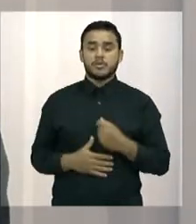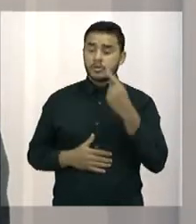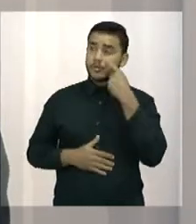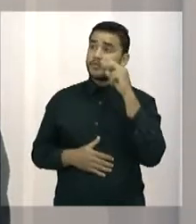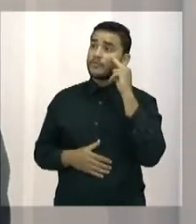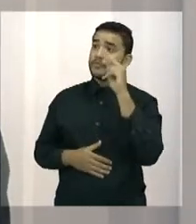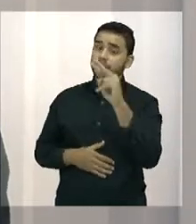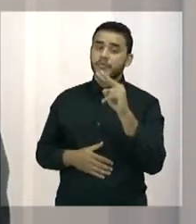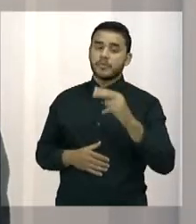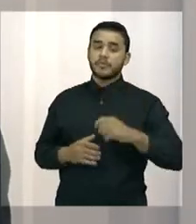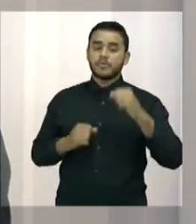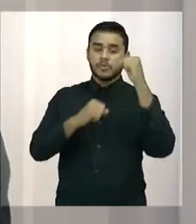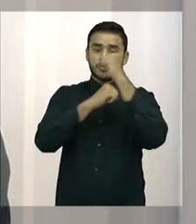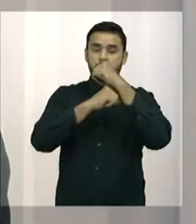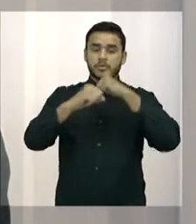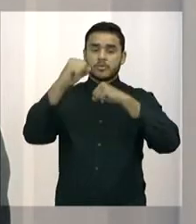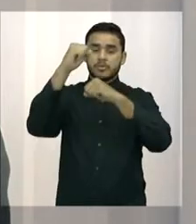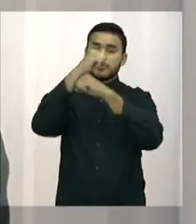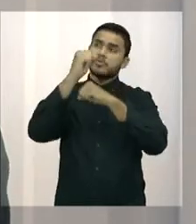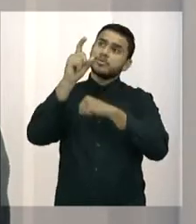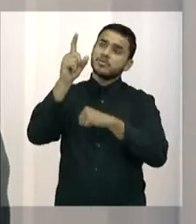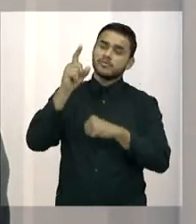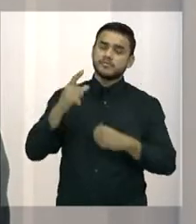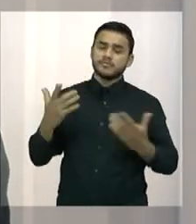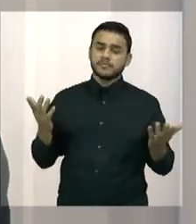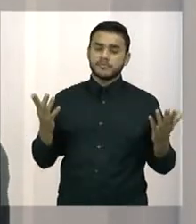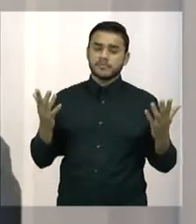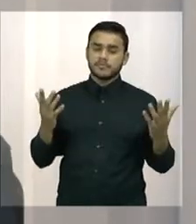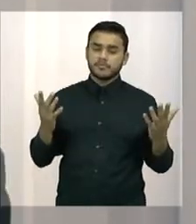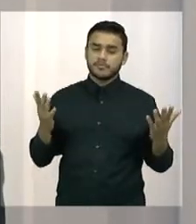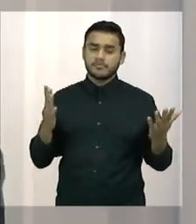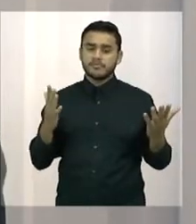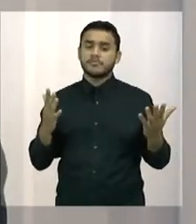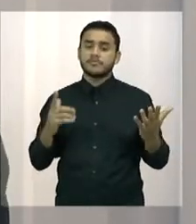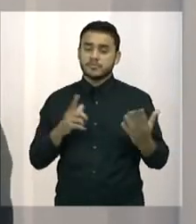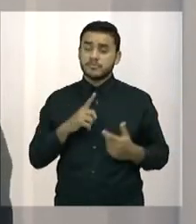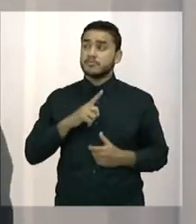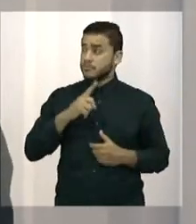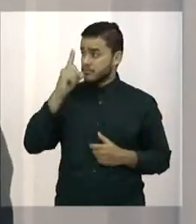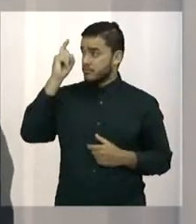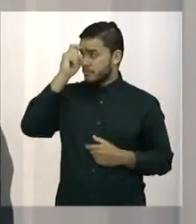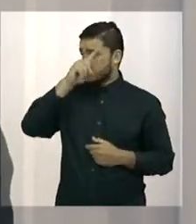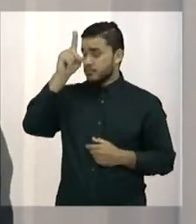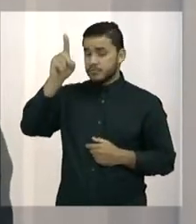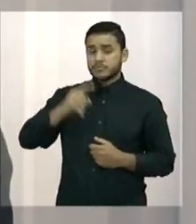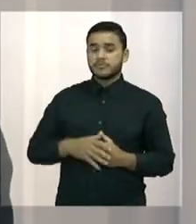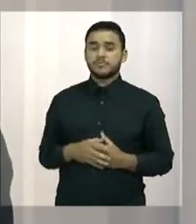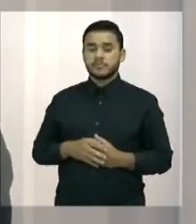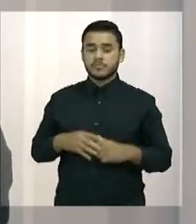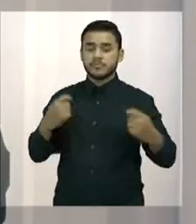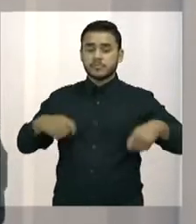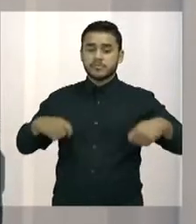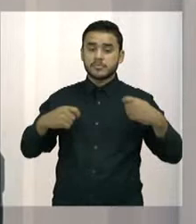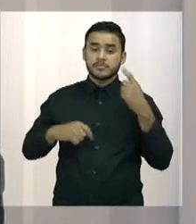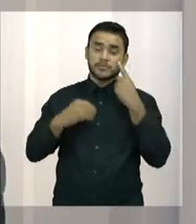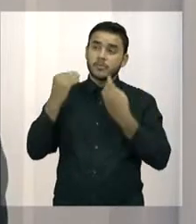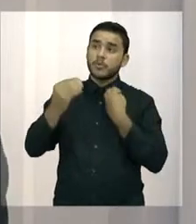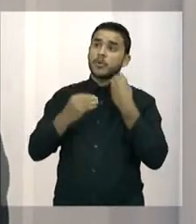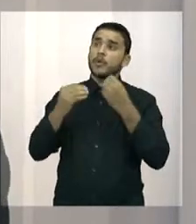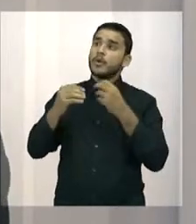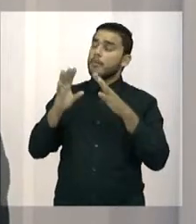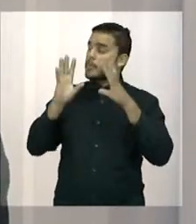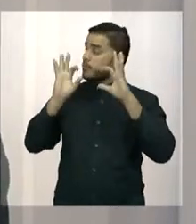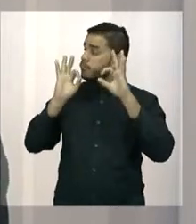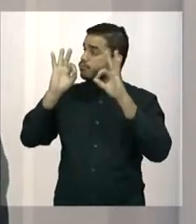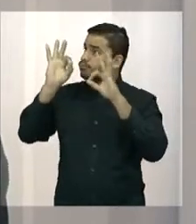de ver. Leigo que sou. Uma junta de dilatação já bem acentuada. Creio que a Clarice precisava de uma manutenção.